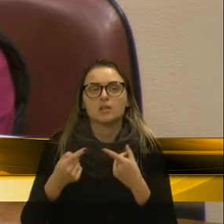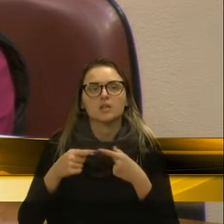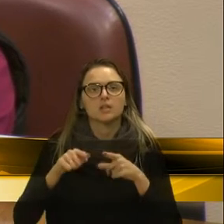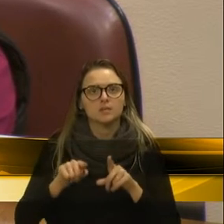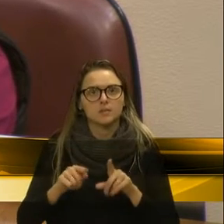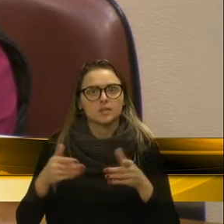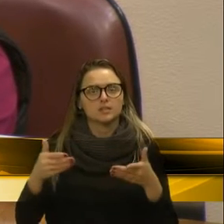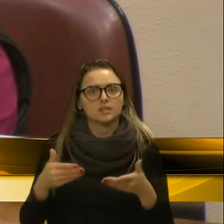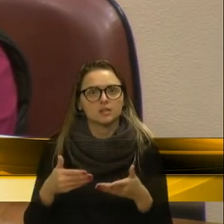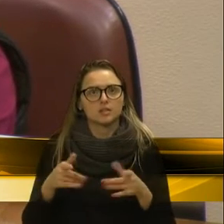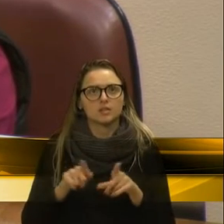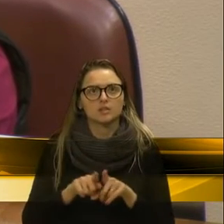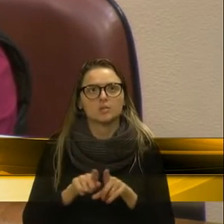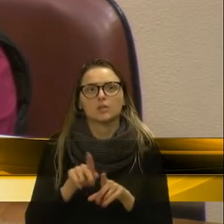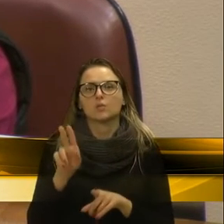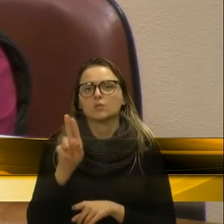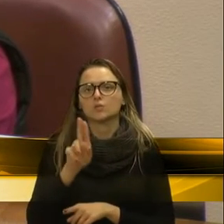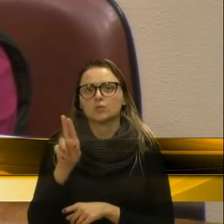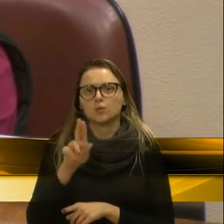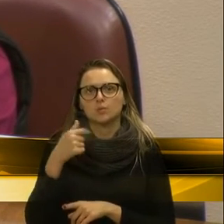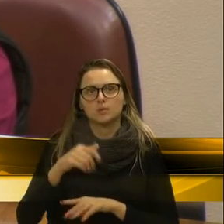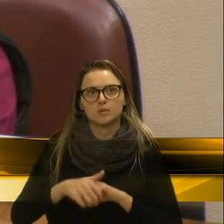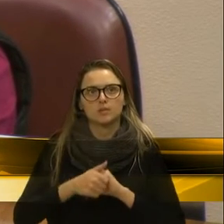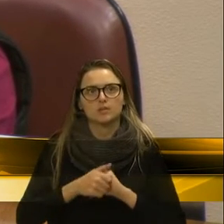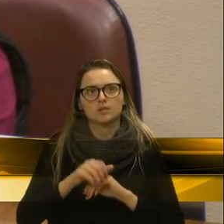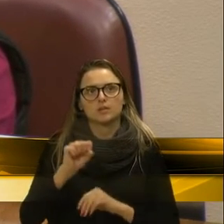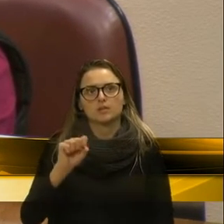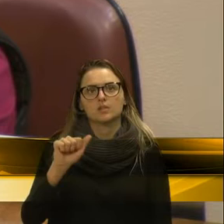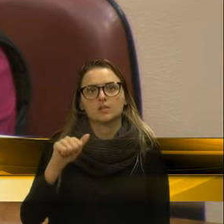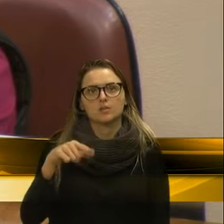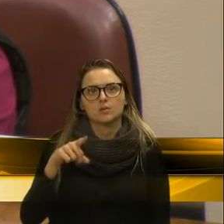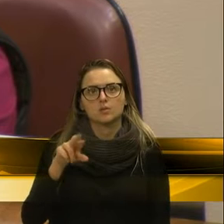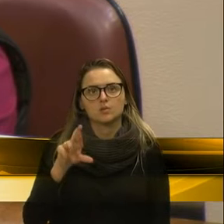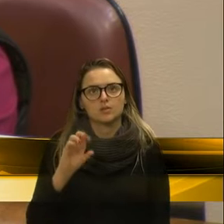nessa aqui também, um nome que precisa ser saudado é o do Sandro Dudaya.